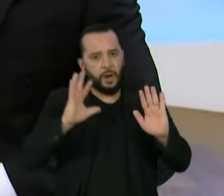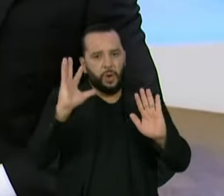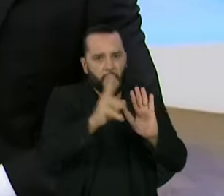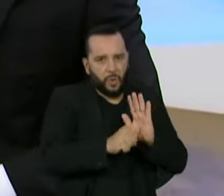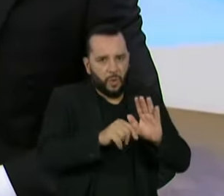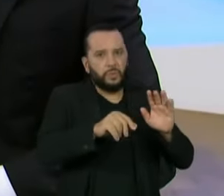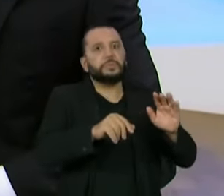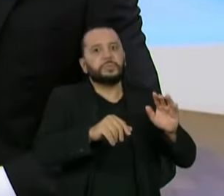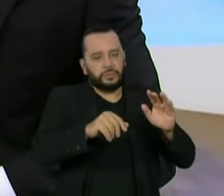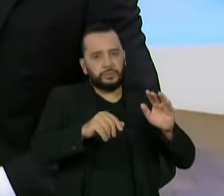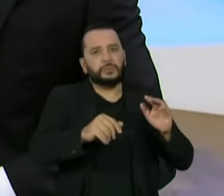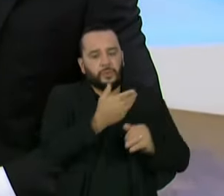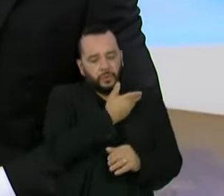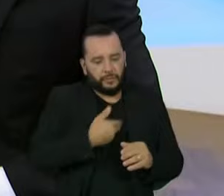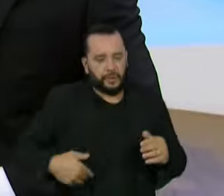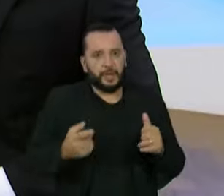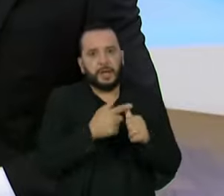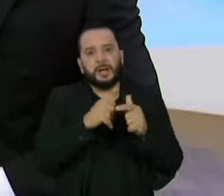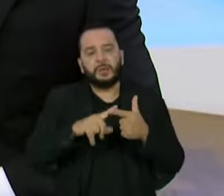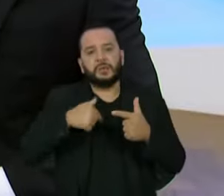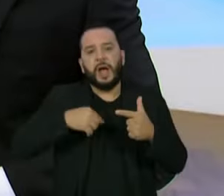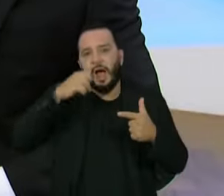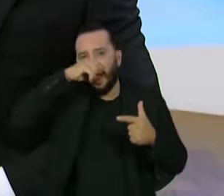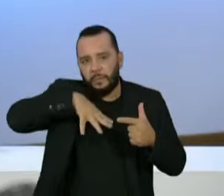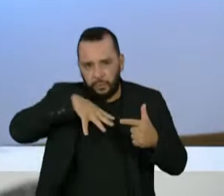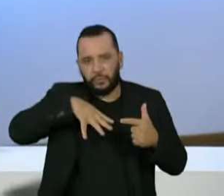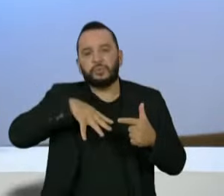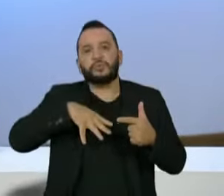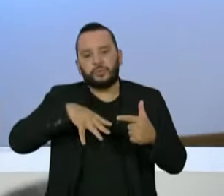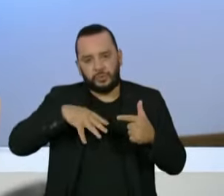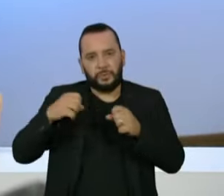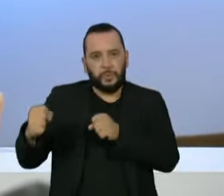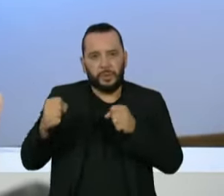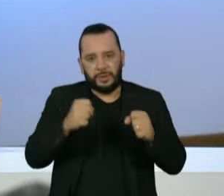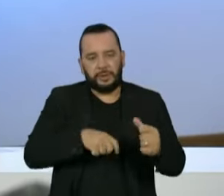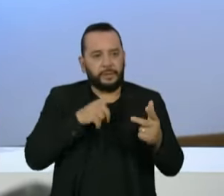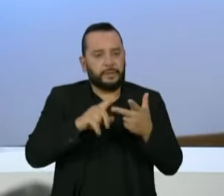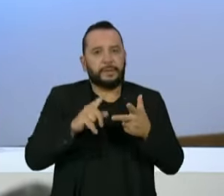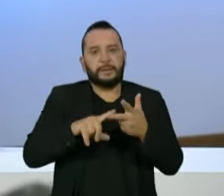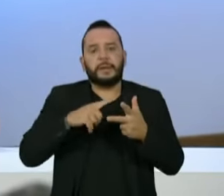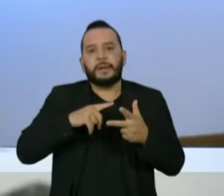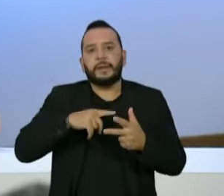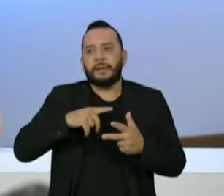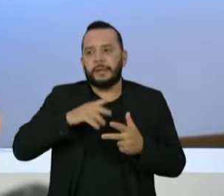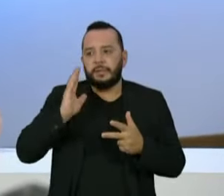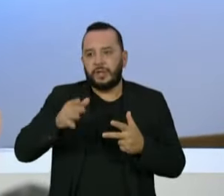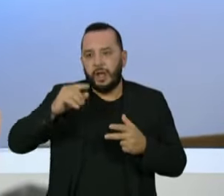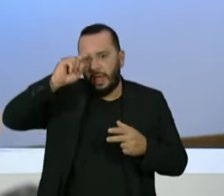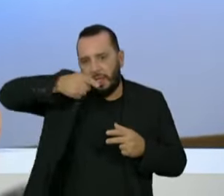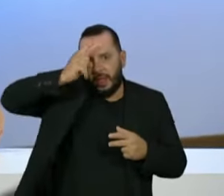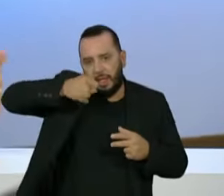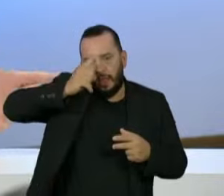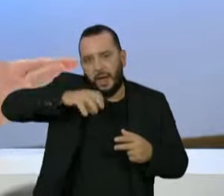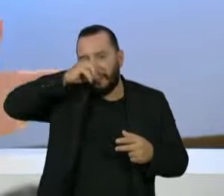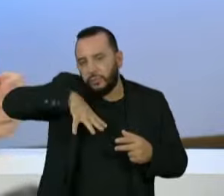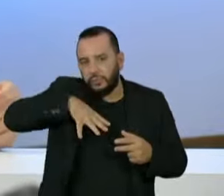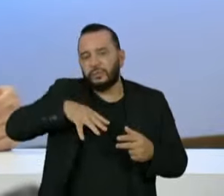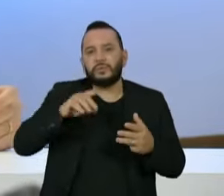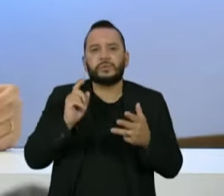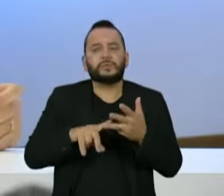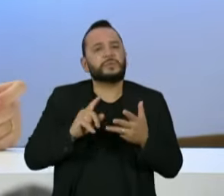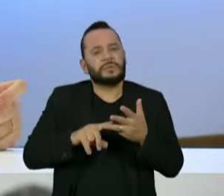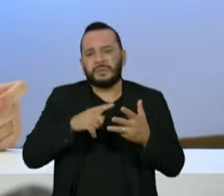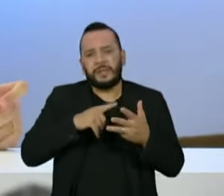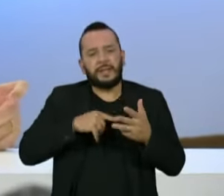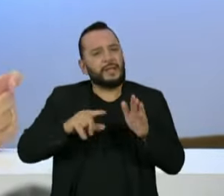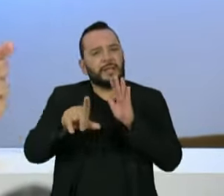autoridade, agora tem na Câmara para ser votada a PEC 5, que reformula o Conselho Nacional do Ministério Público. Queria entender para o senhor,